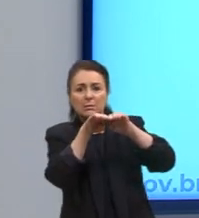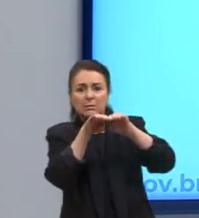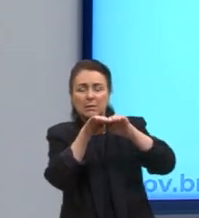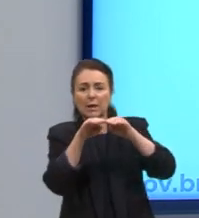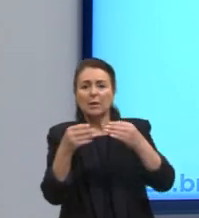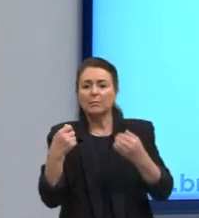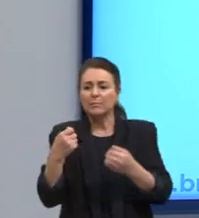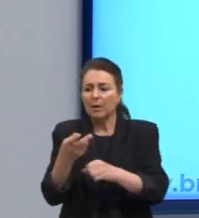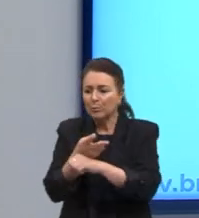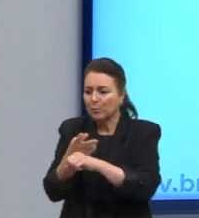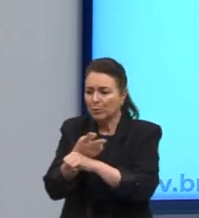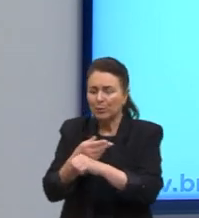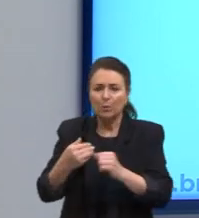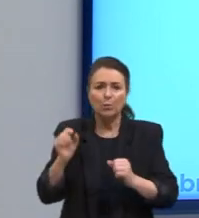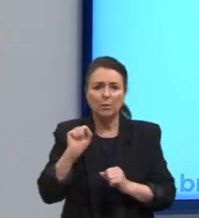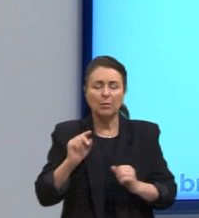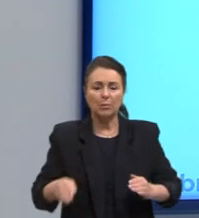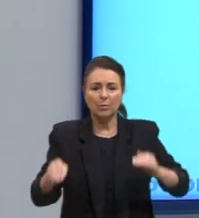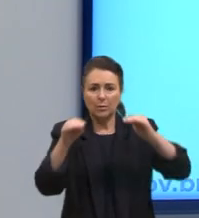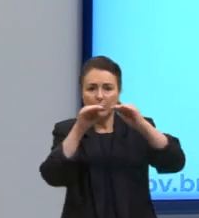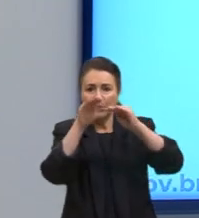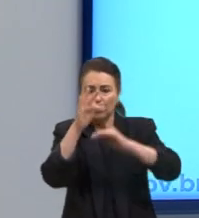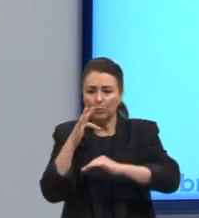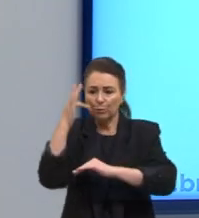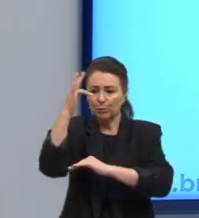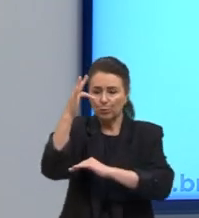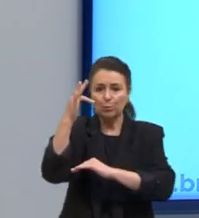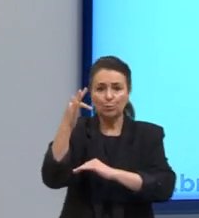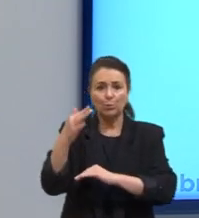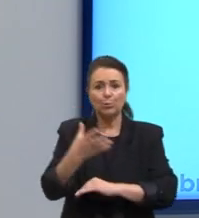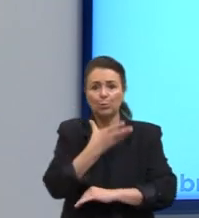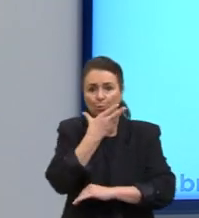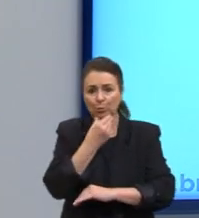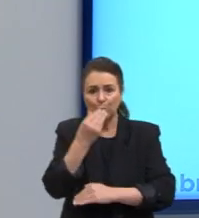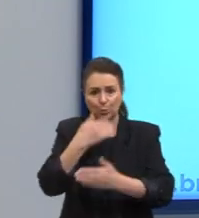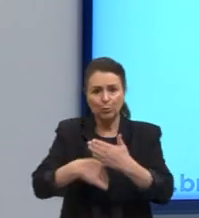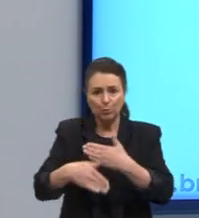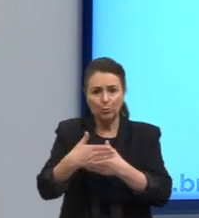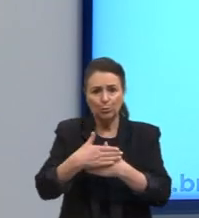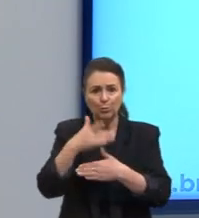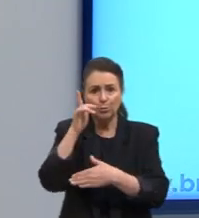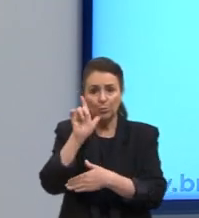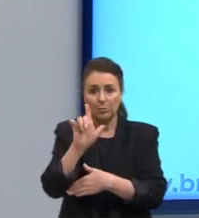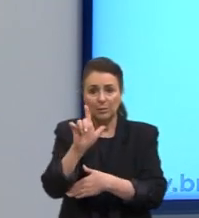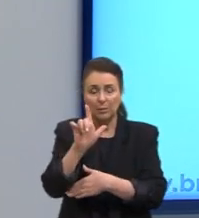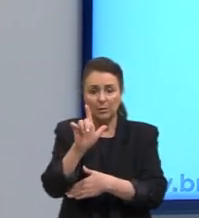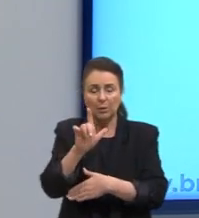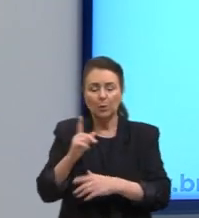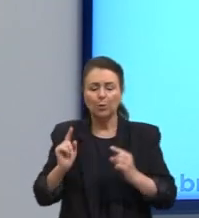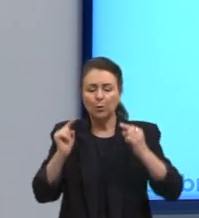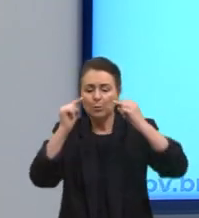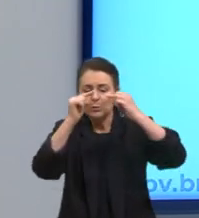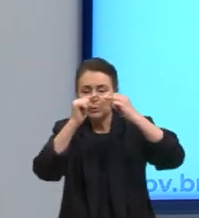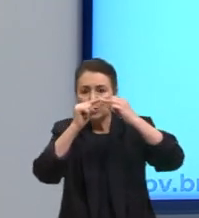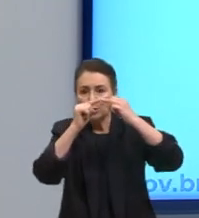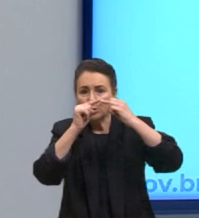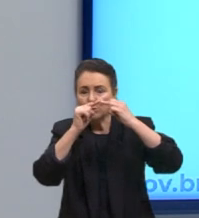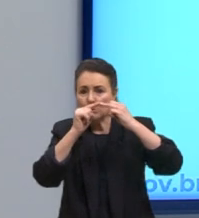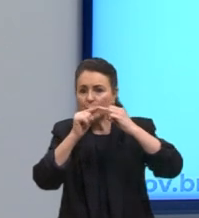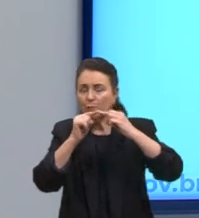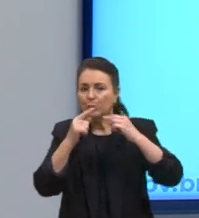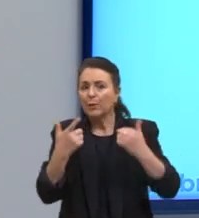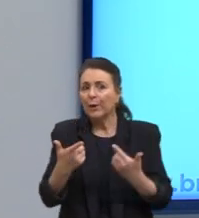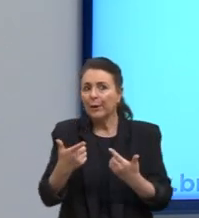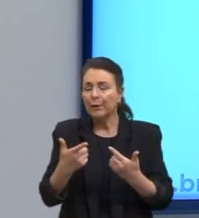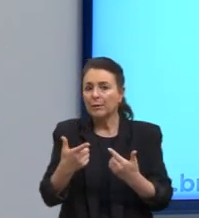busca uma padronização. Um futuro nas mãos do homem, tudo é alcançável. Um objetivo final a ser realizado,